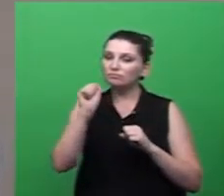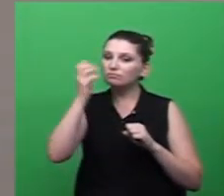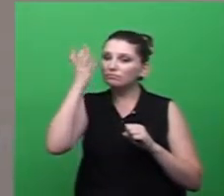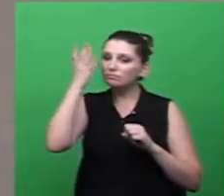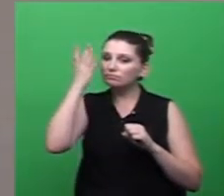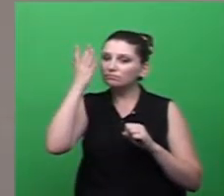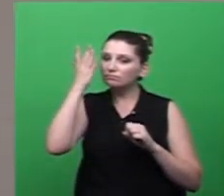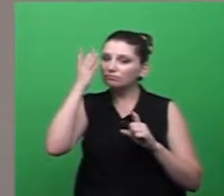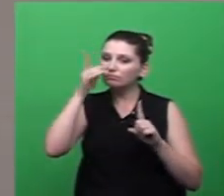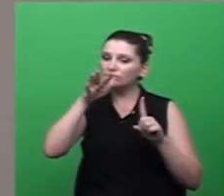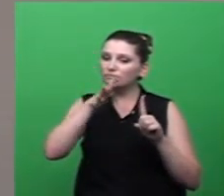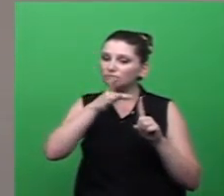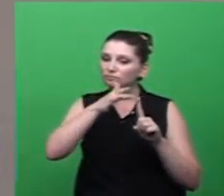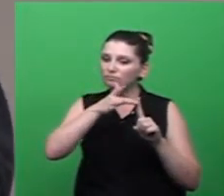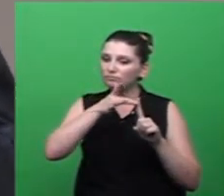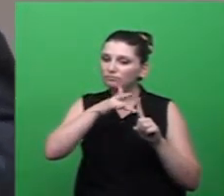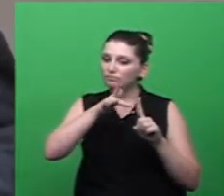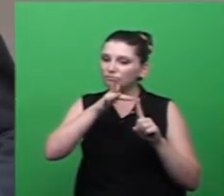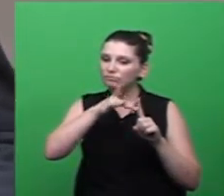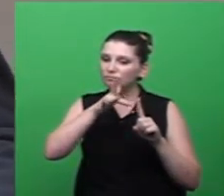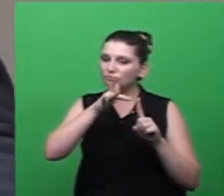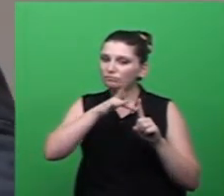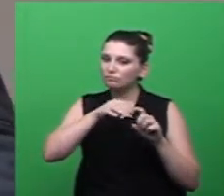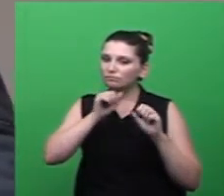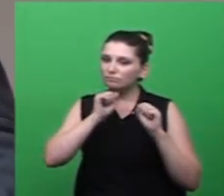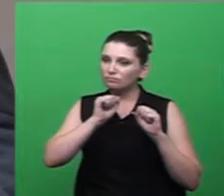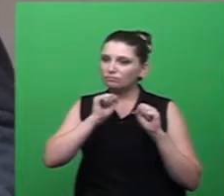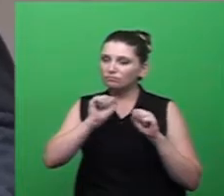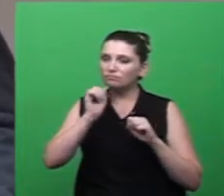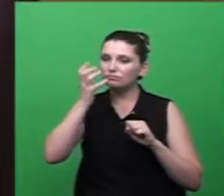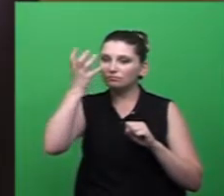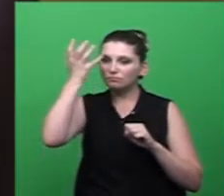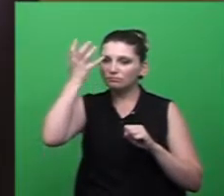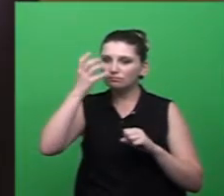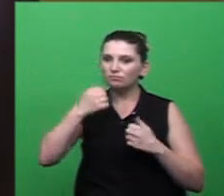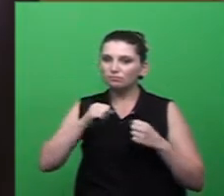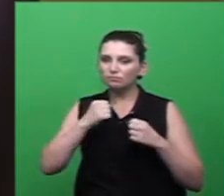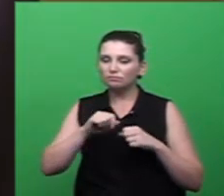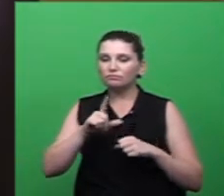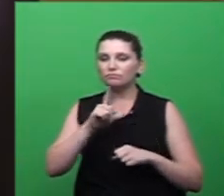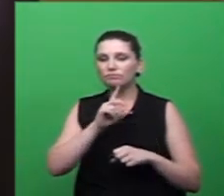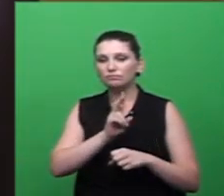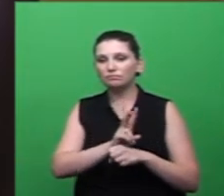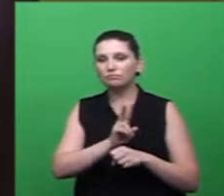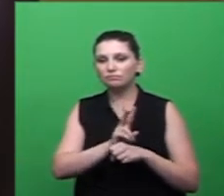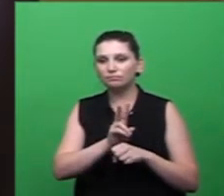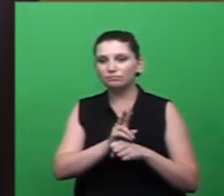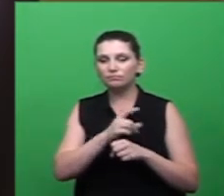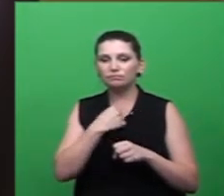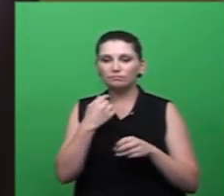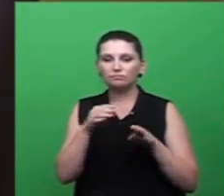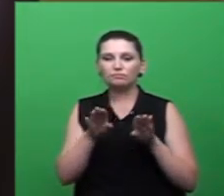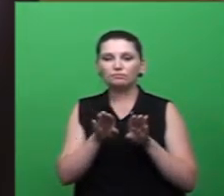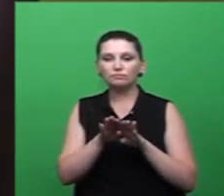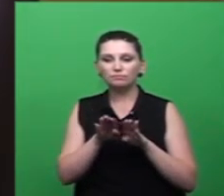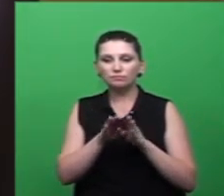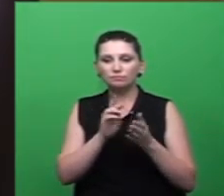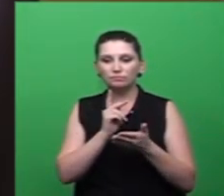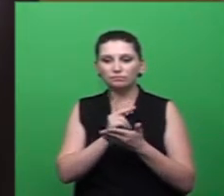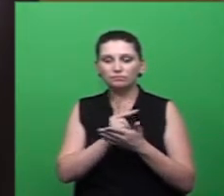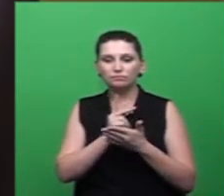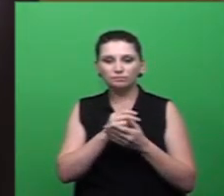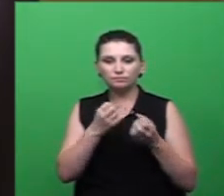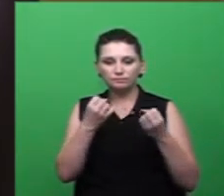dizer que Criciúma realmente tem uma política de a longo inclusive o condena muito atuante no município de